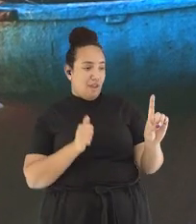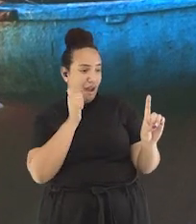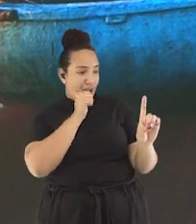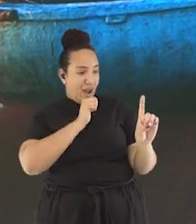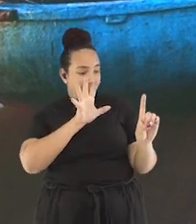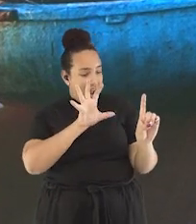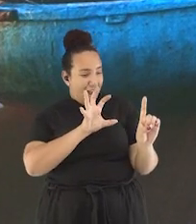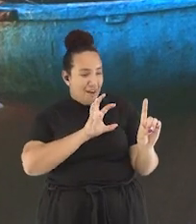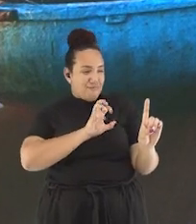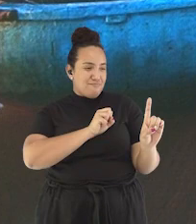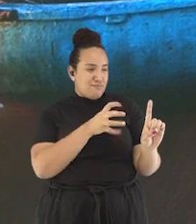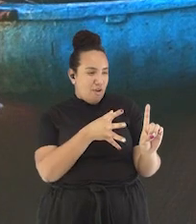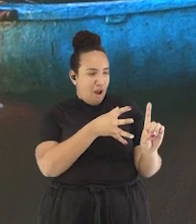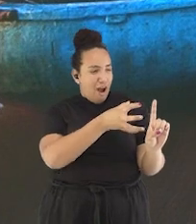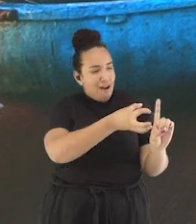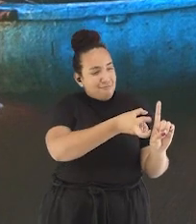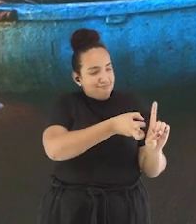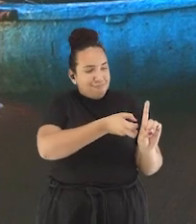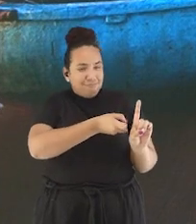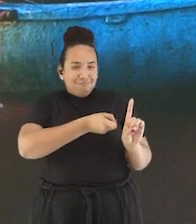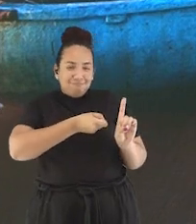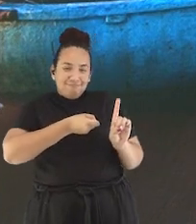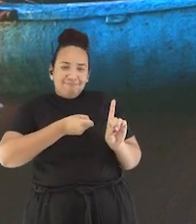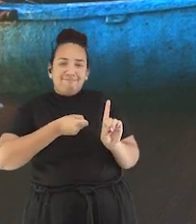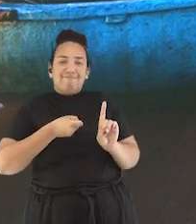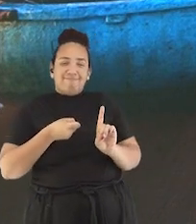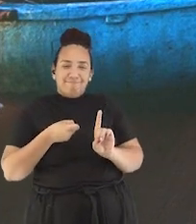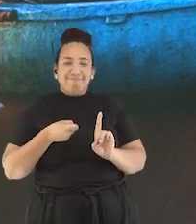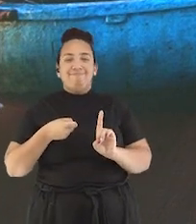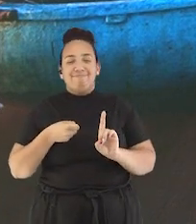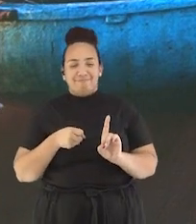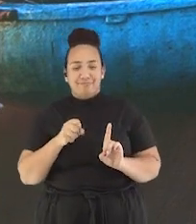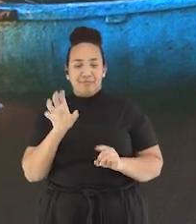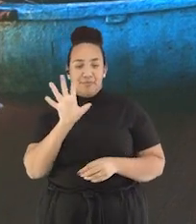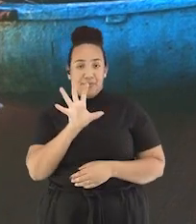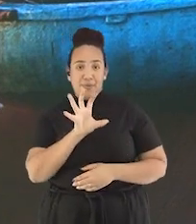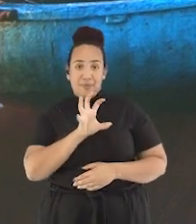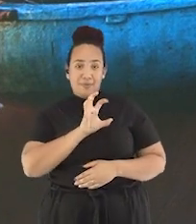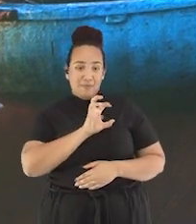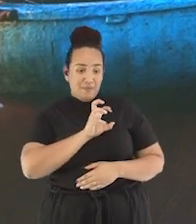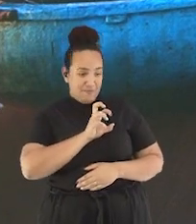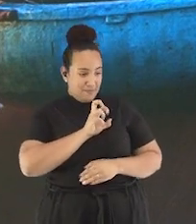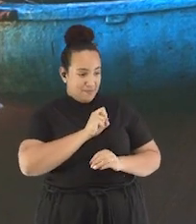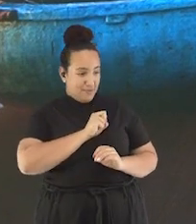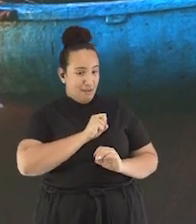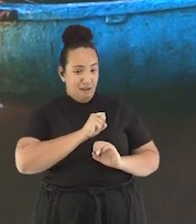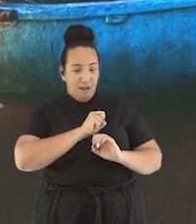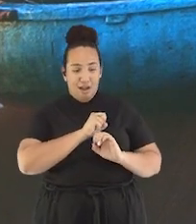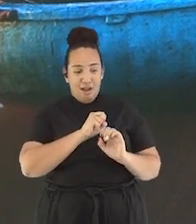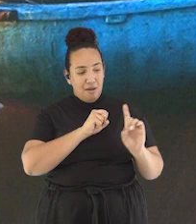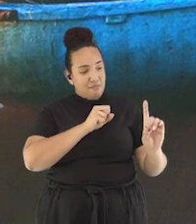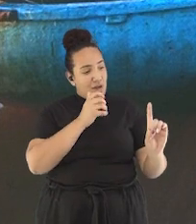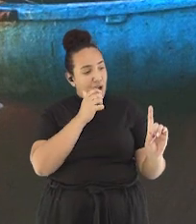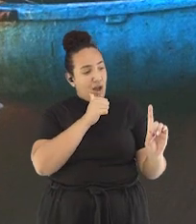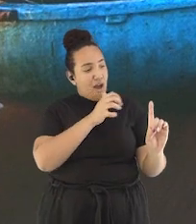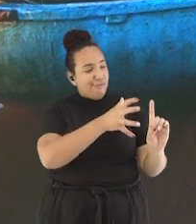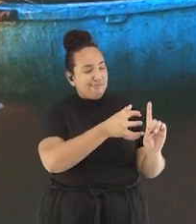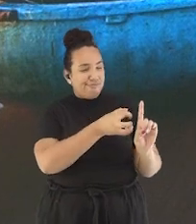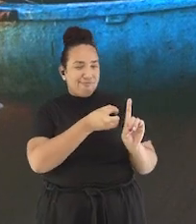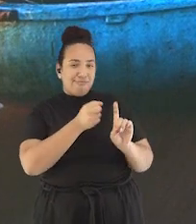que eu trouxe o meu amor Foi na puxada de rede que o mar me presenteou